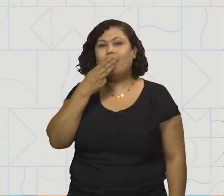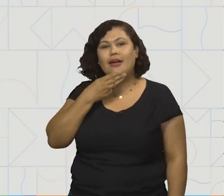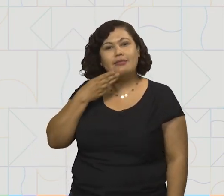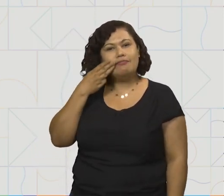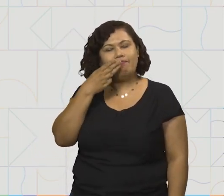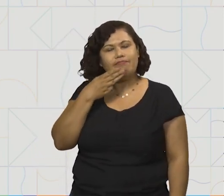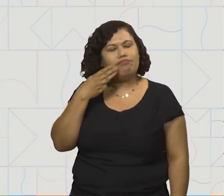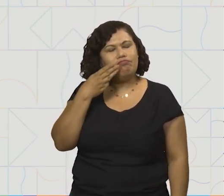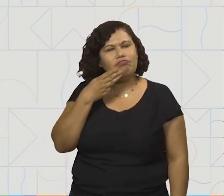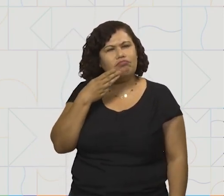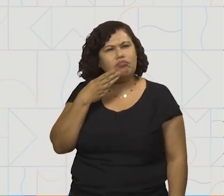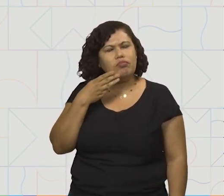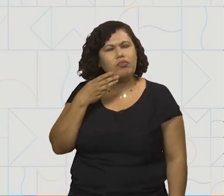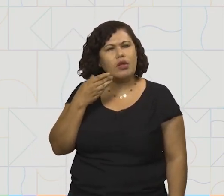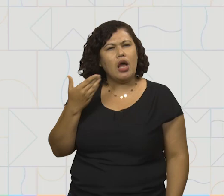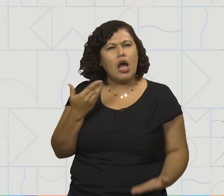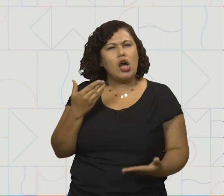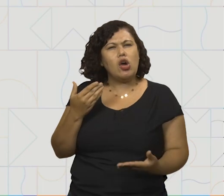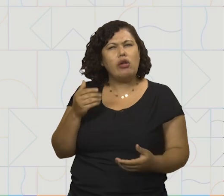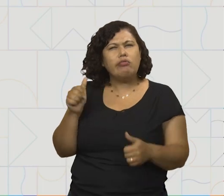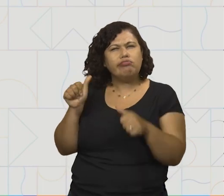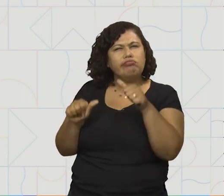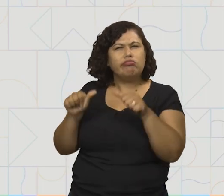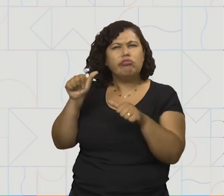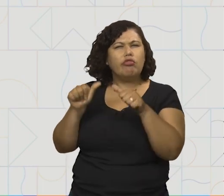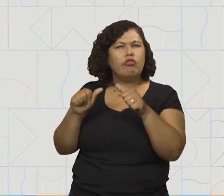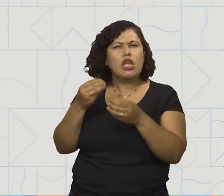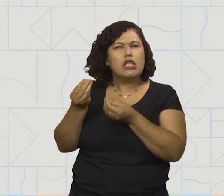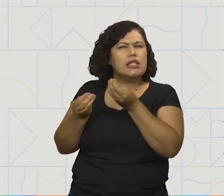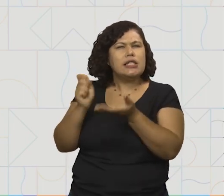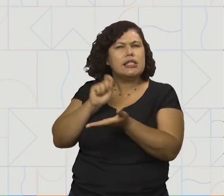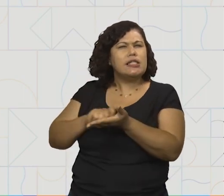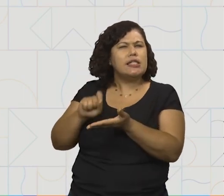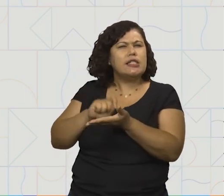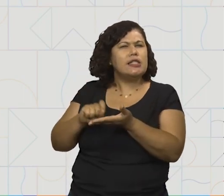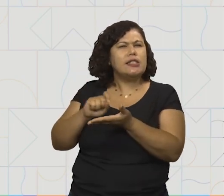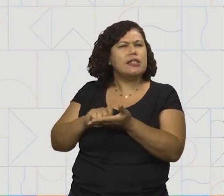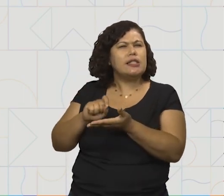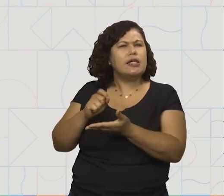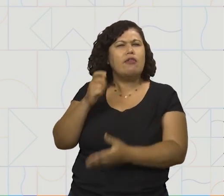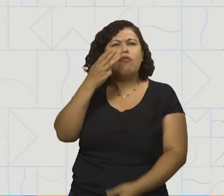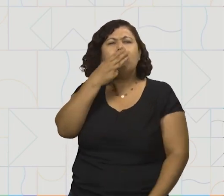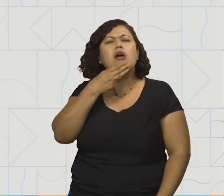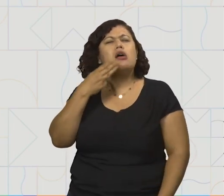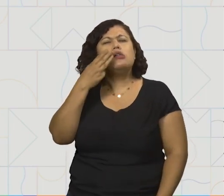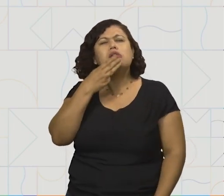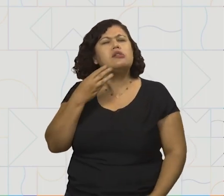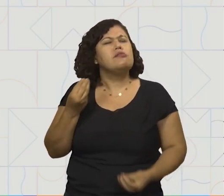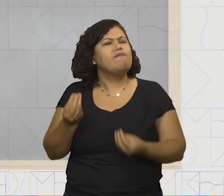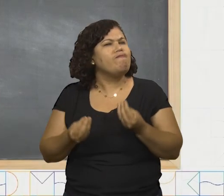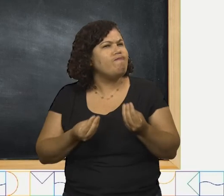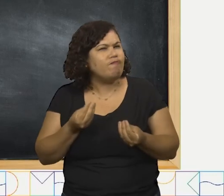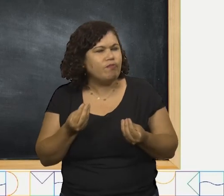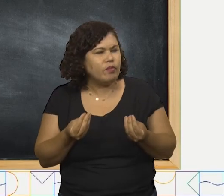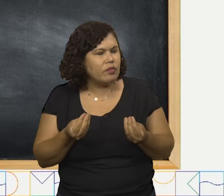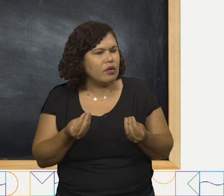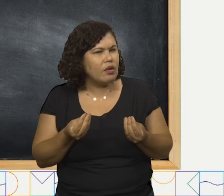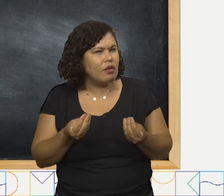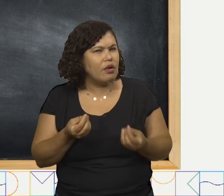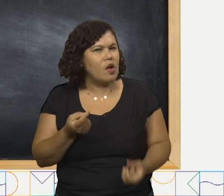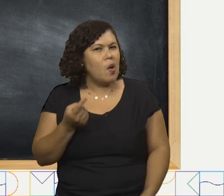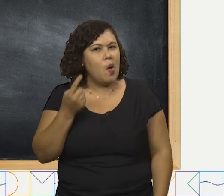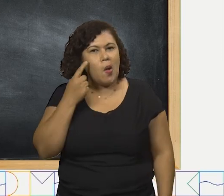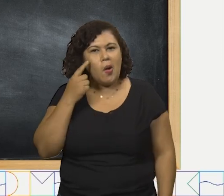Vamos analisar agora a ortografia, ou seja, a escrita desta palavra. Qual é